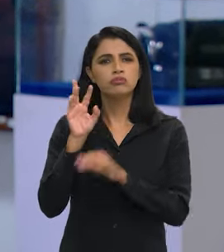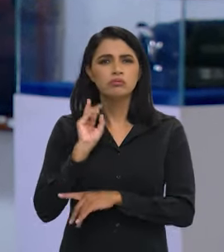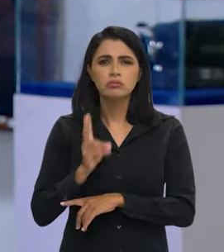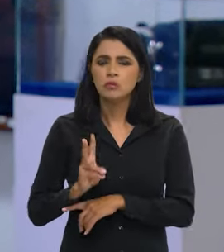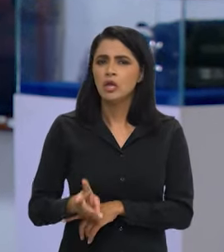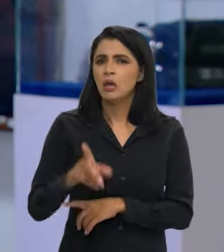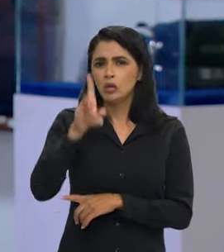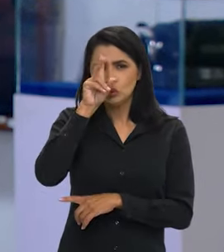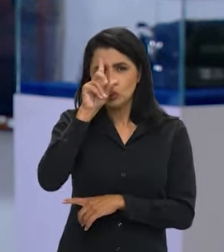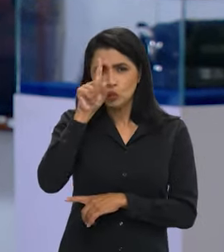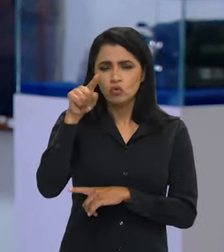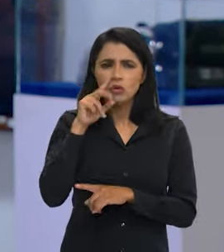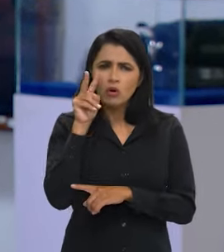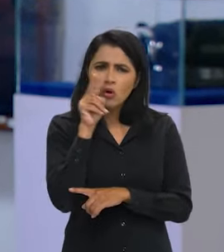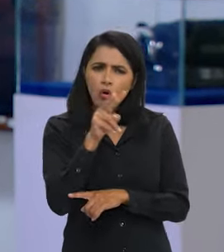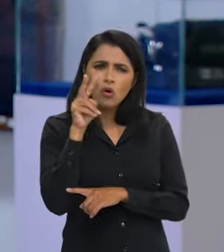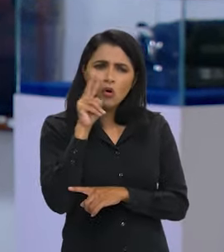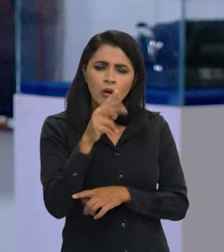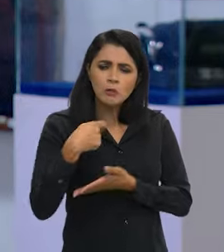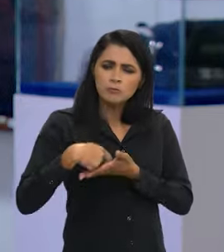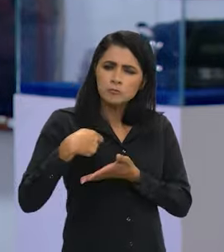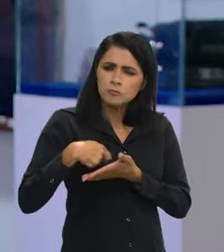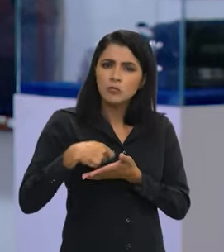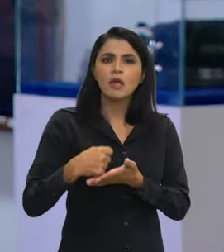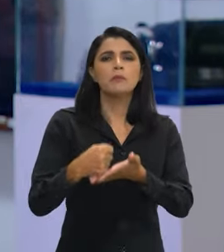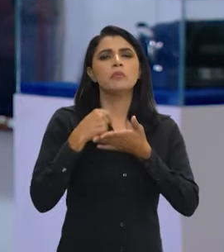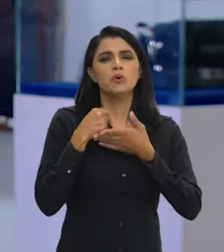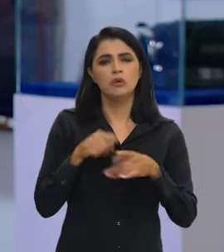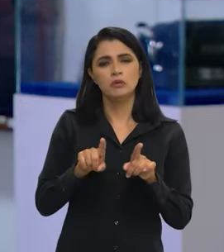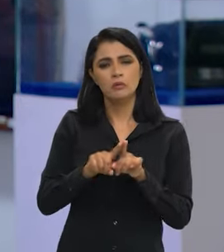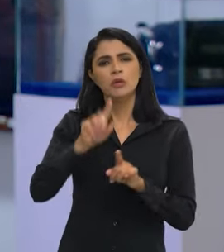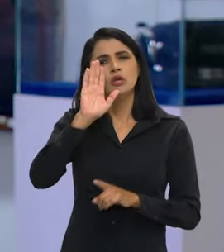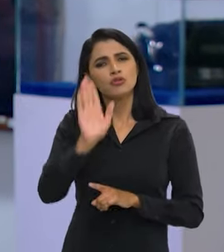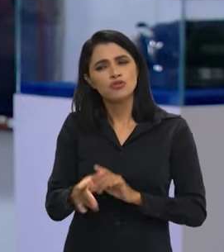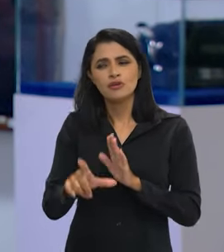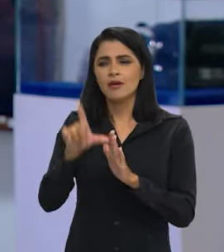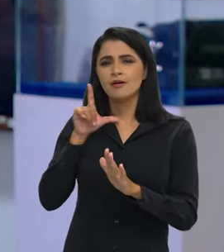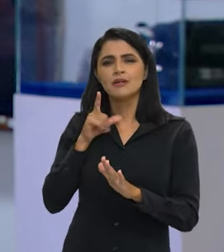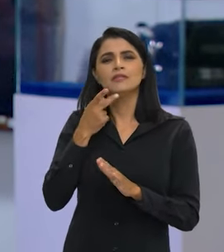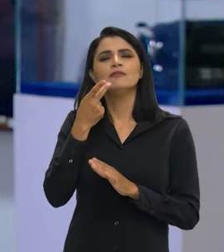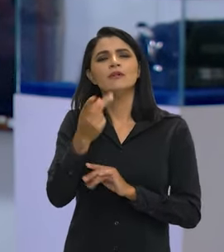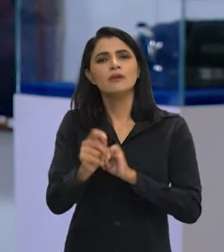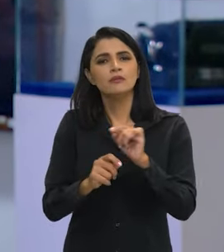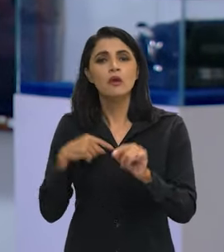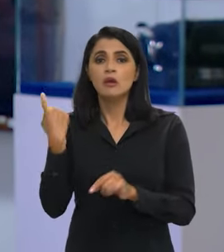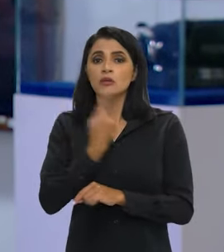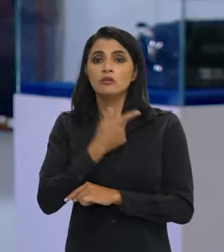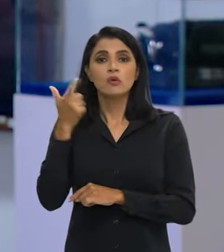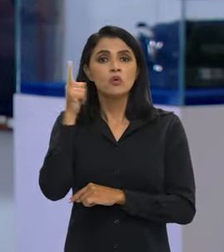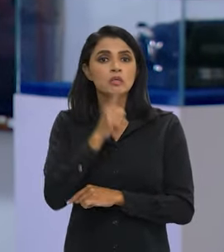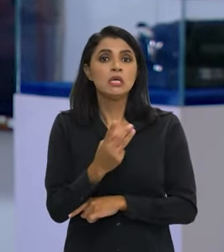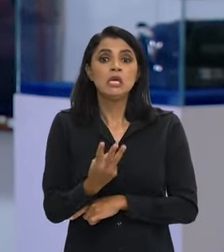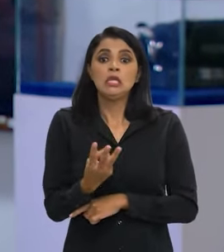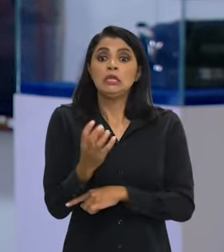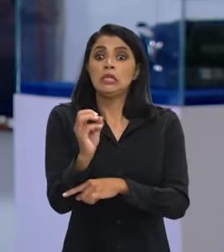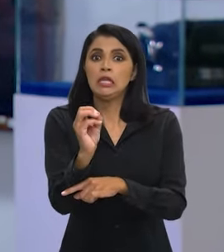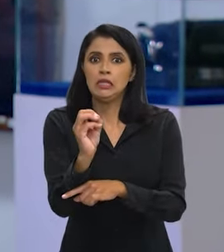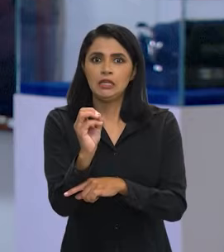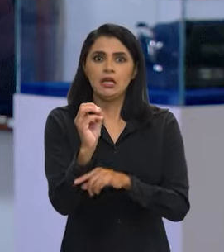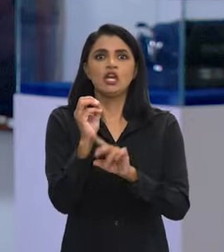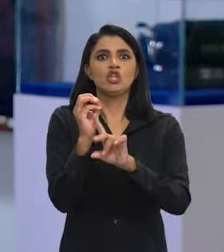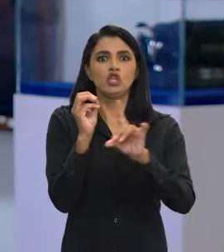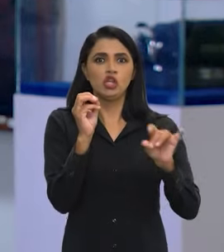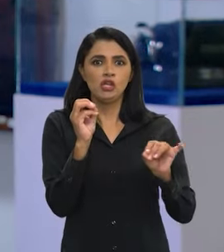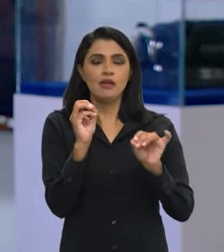dia, o ministro todos os dias olha os dados, nos cobra, nos apoia. Já tinha colocado no passado que nós chegaríamos a 30 no final desse